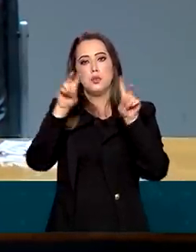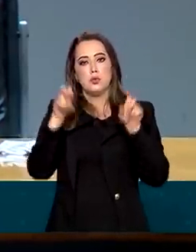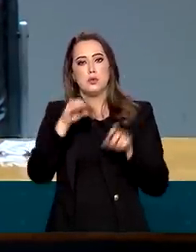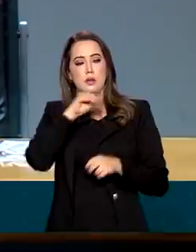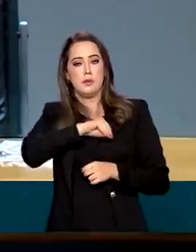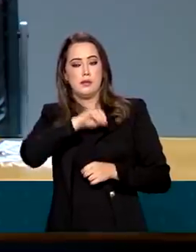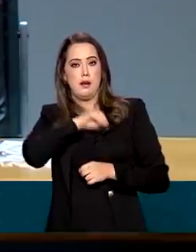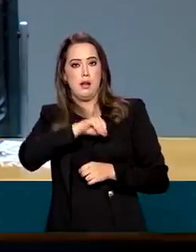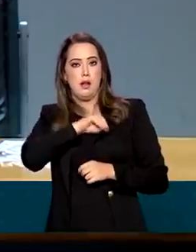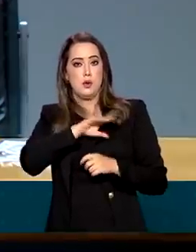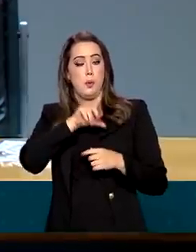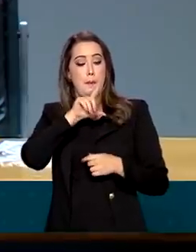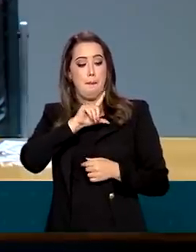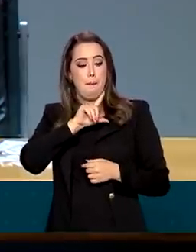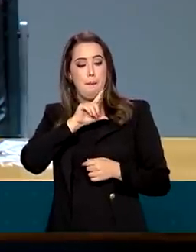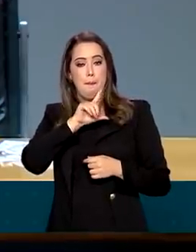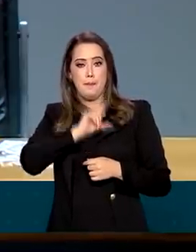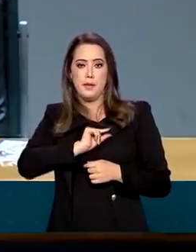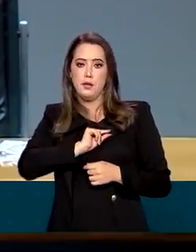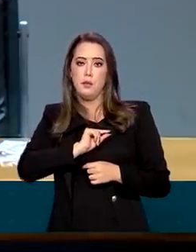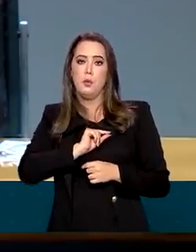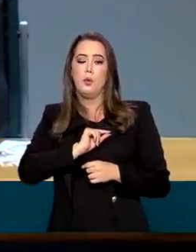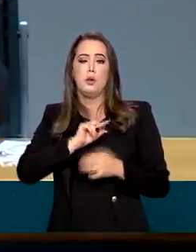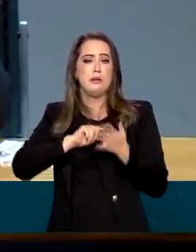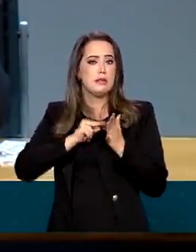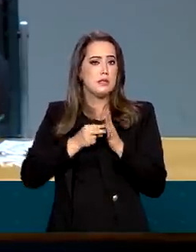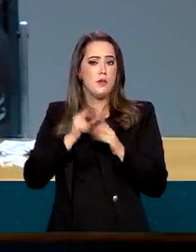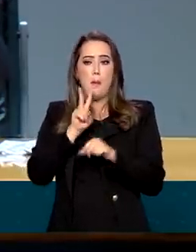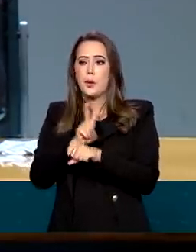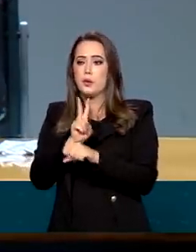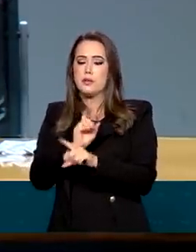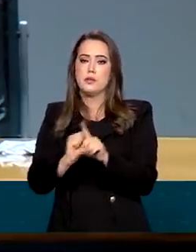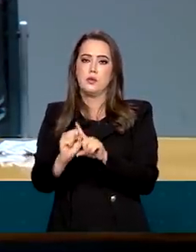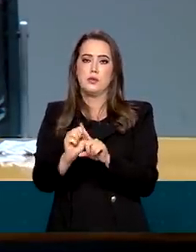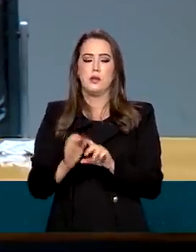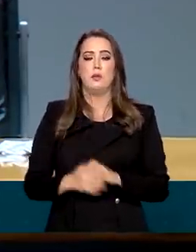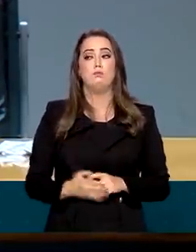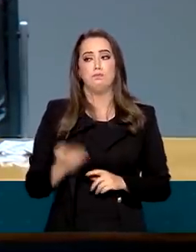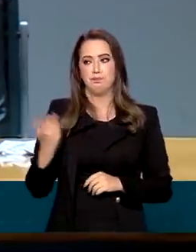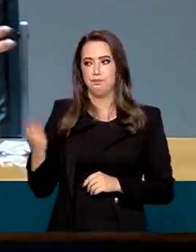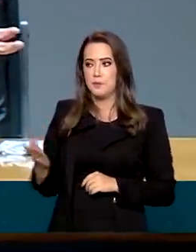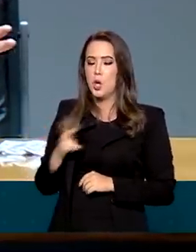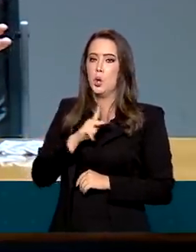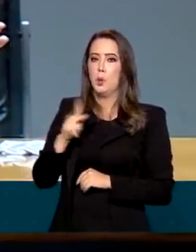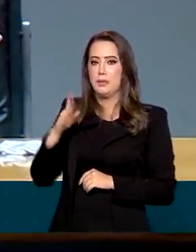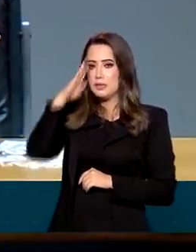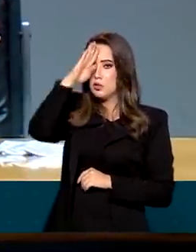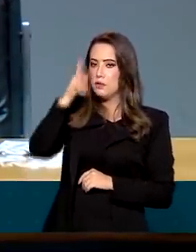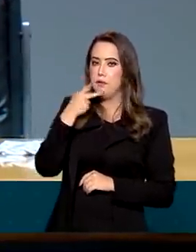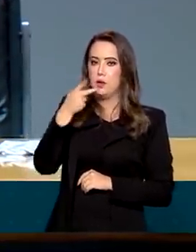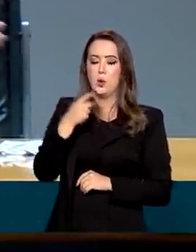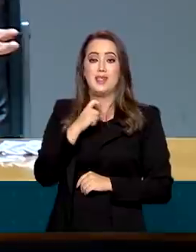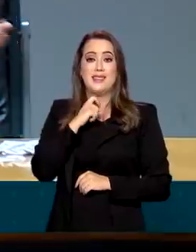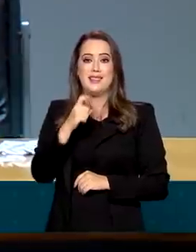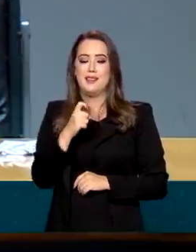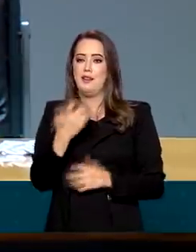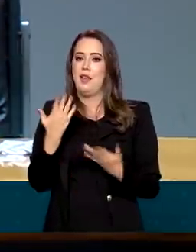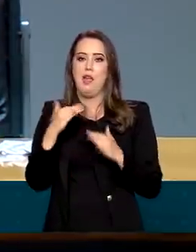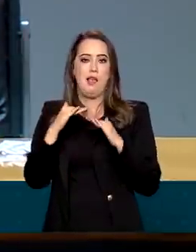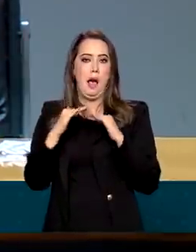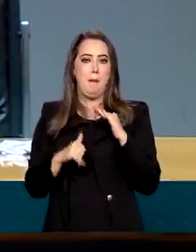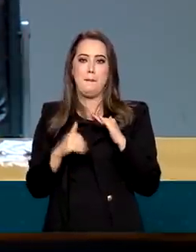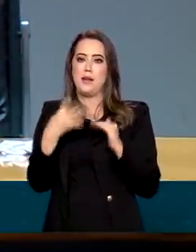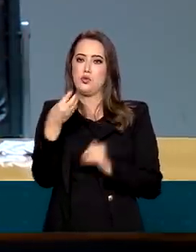proteção social. O presidente virou e falou assim, olha, nenhuma família brasileira pode ficar desatendida, ninguém pode receber